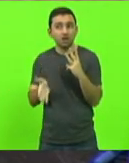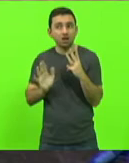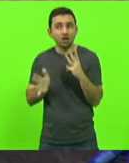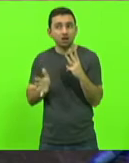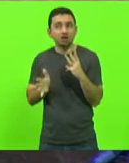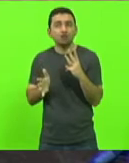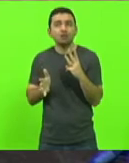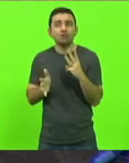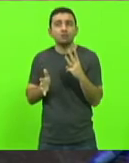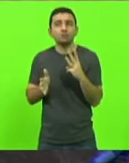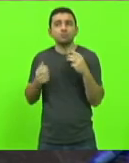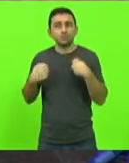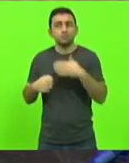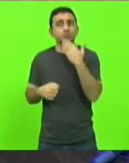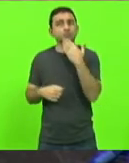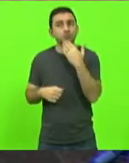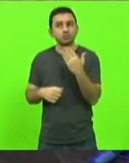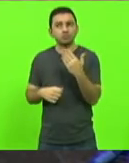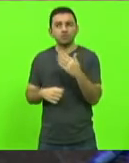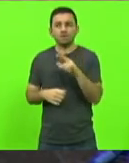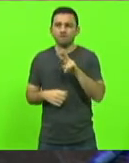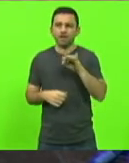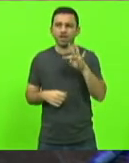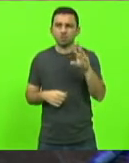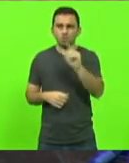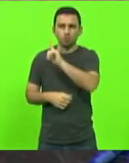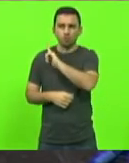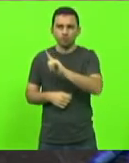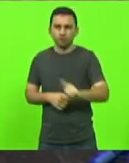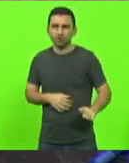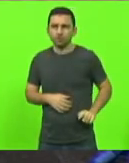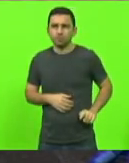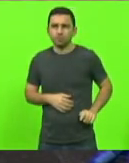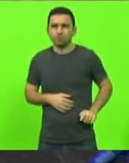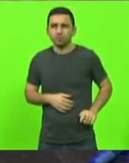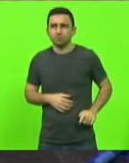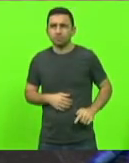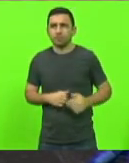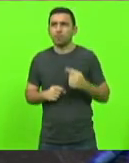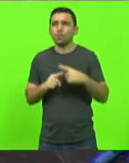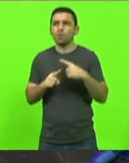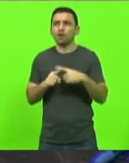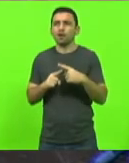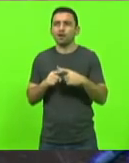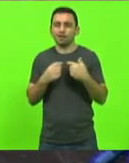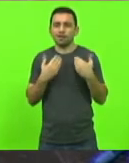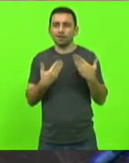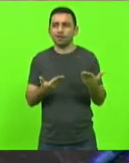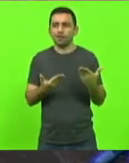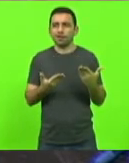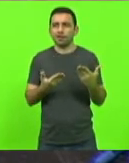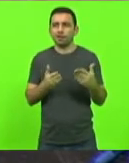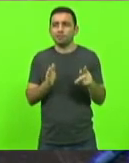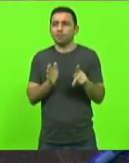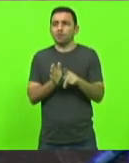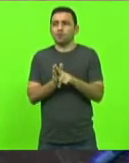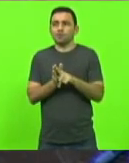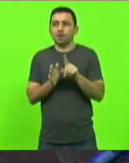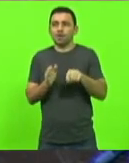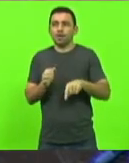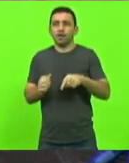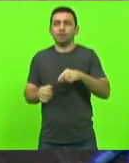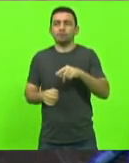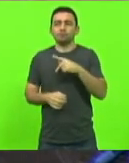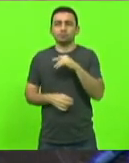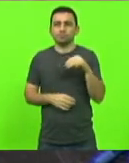resta um pedido de veto do governo do Estado, justamente pelo fato do sujeito não ser um oficial, ser uma praça no Estado de